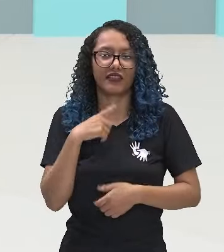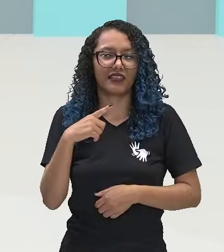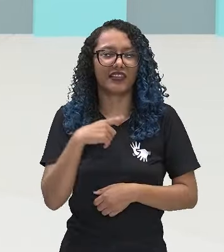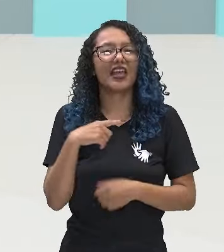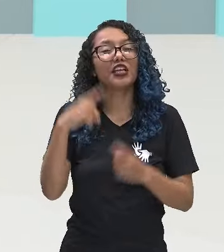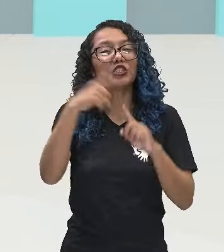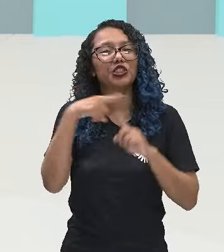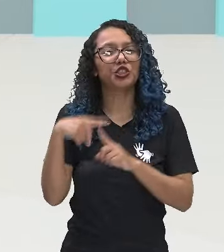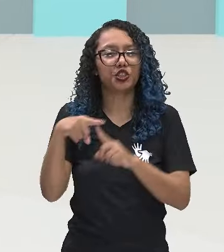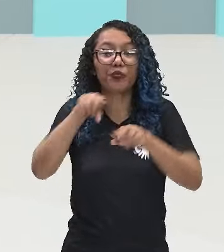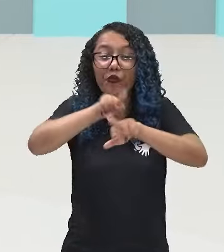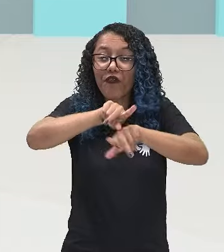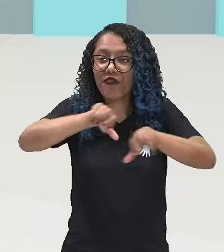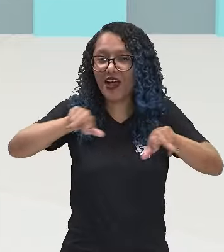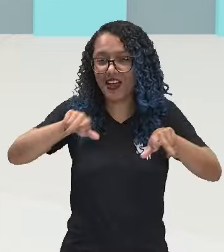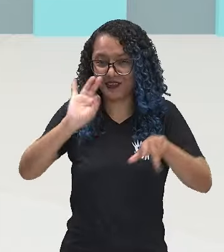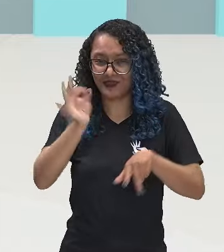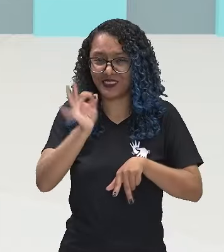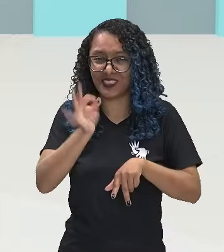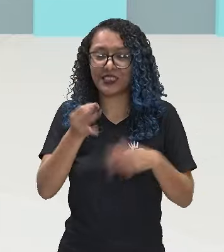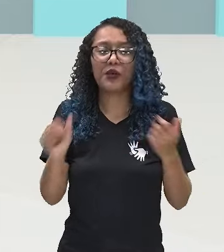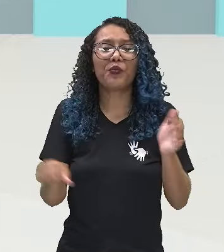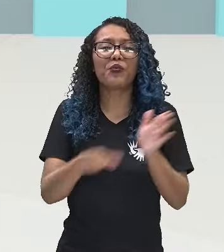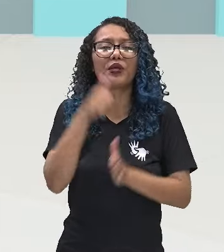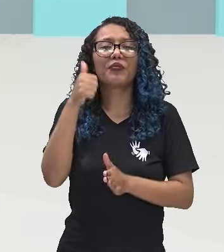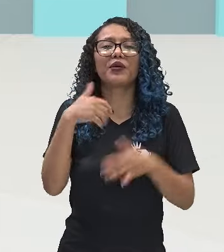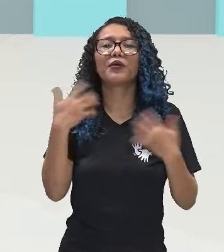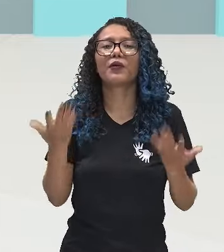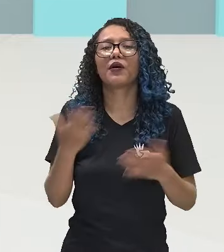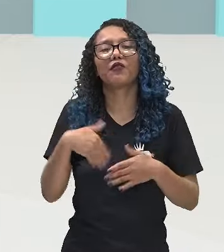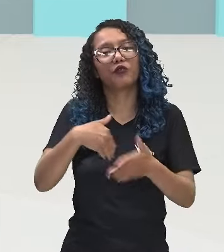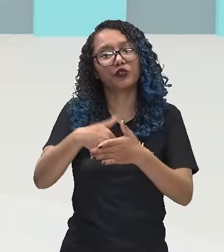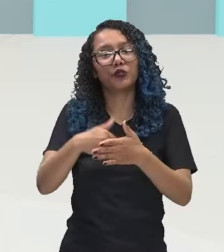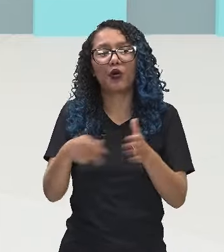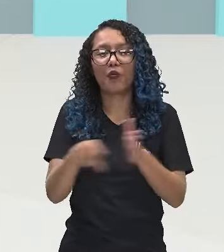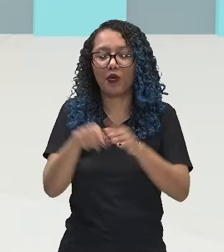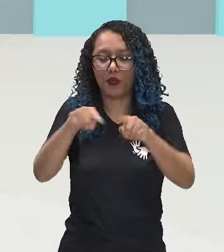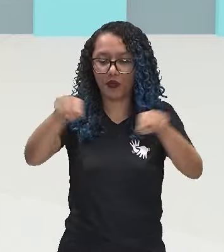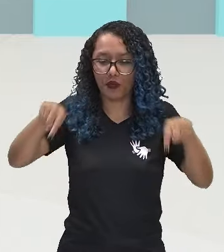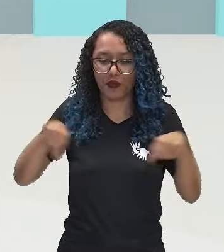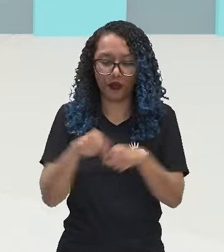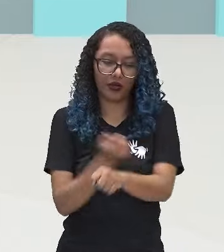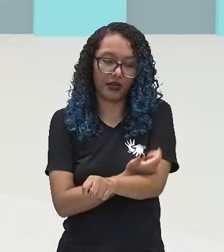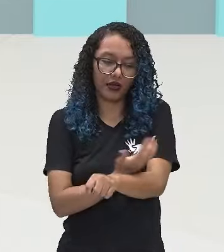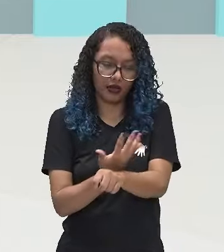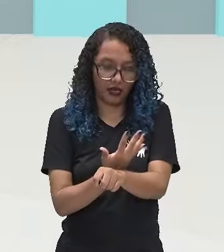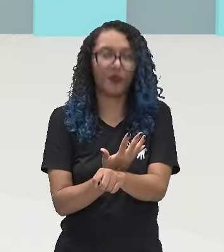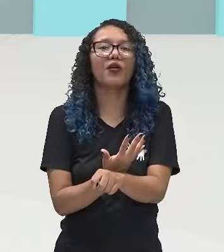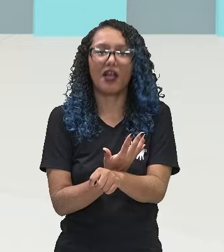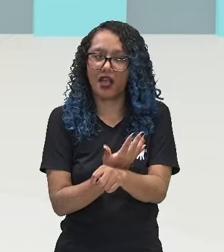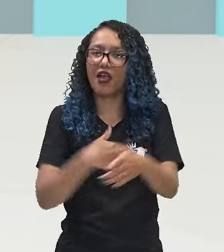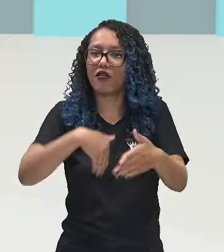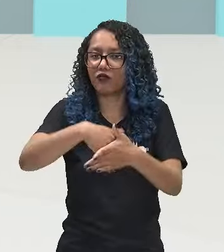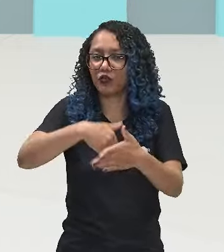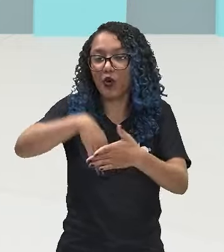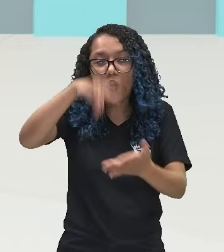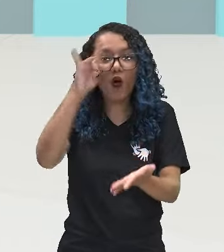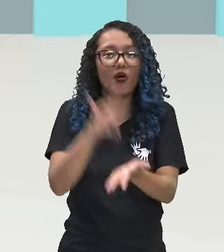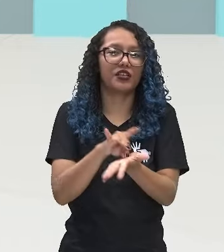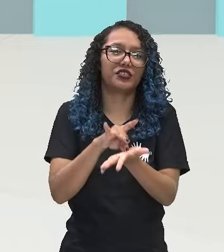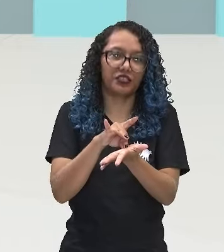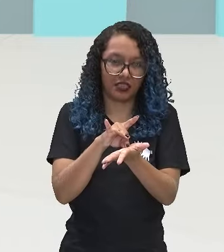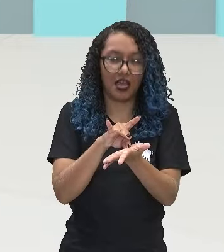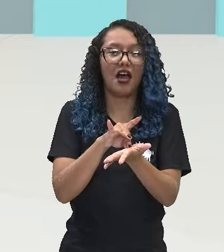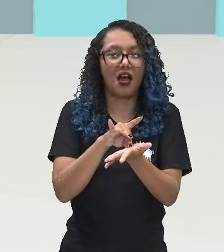de futebol. O primeiro deles, o futebol de campo, que foi o esporte original, aquele pelo qual se